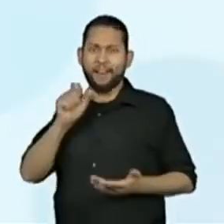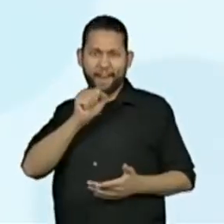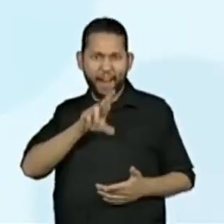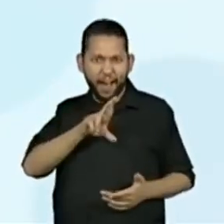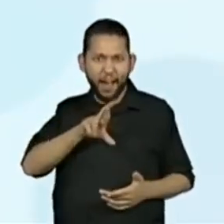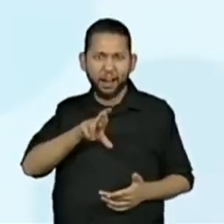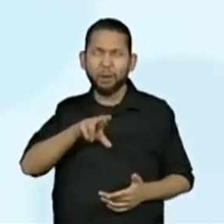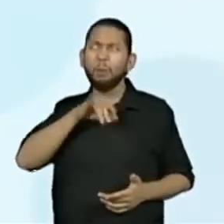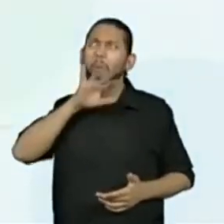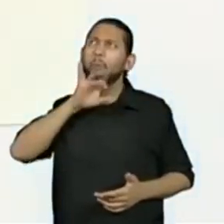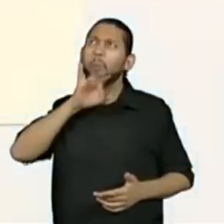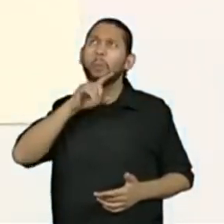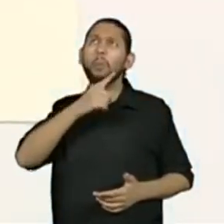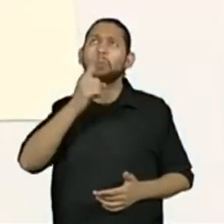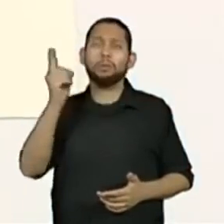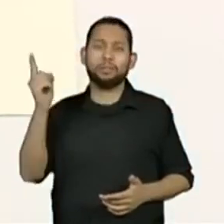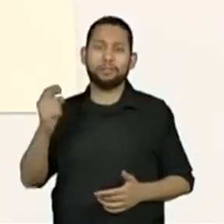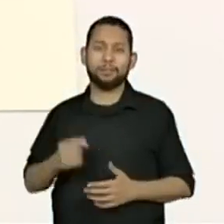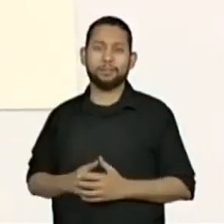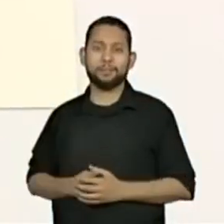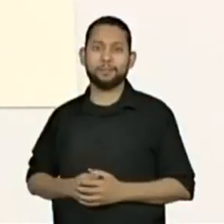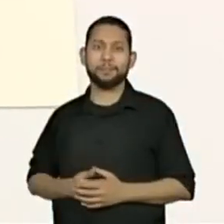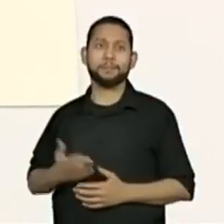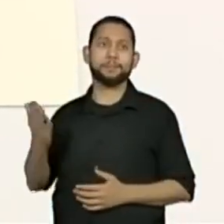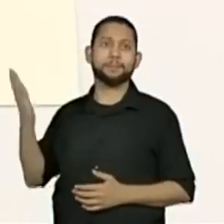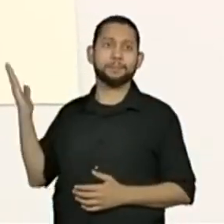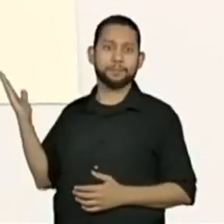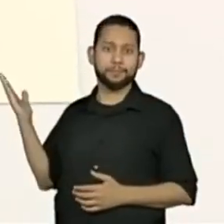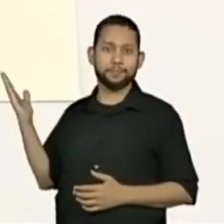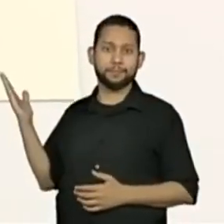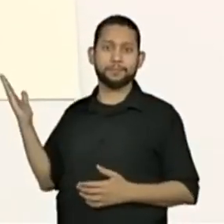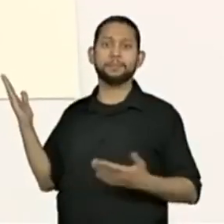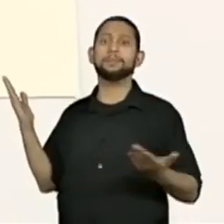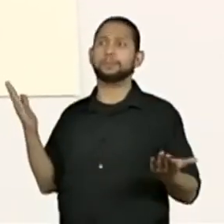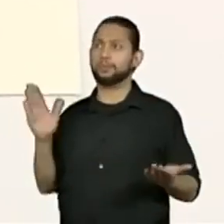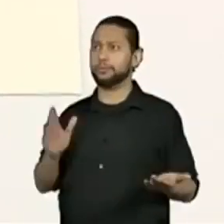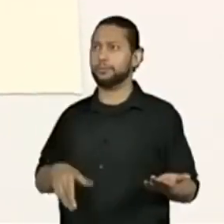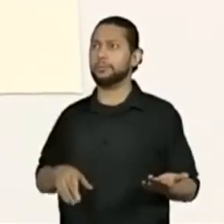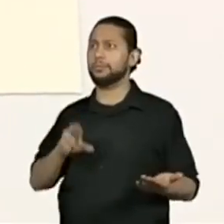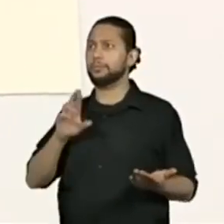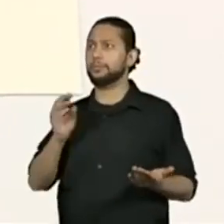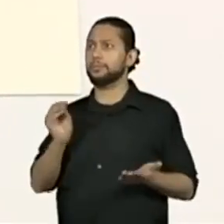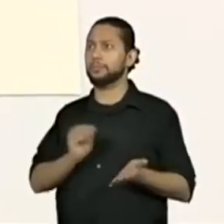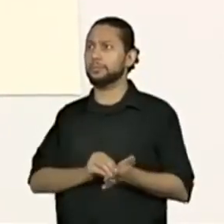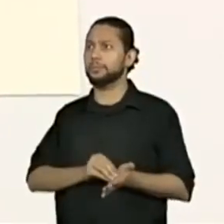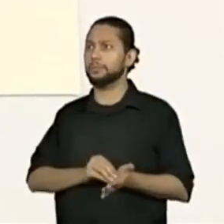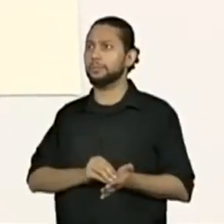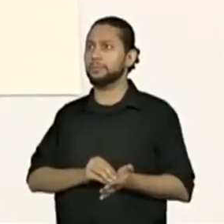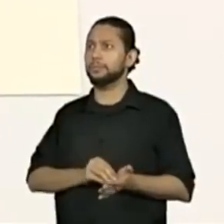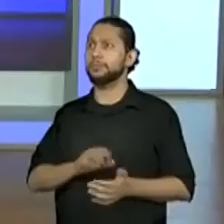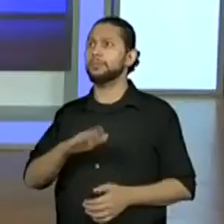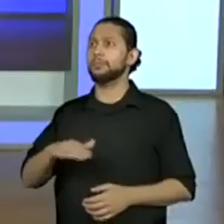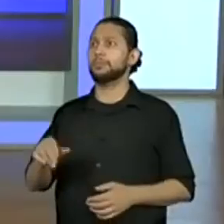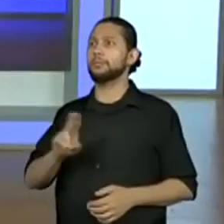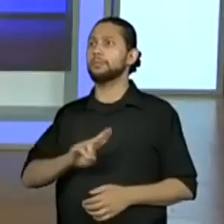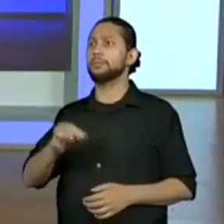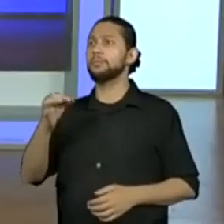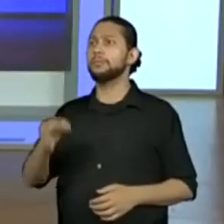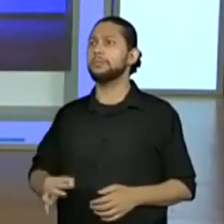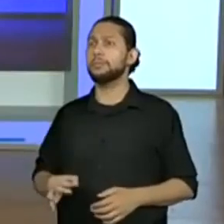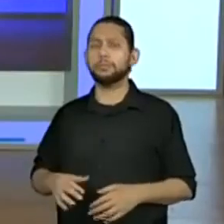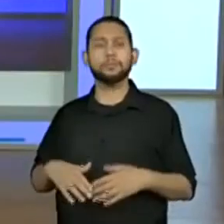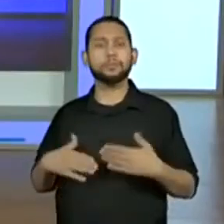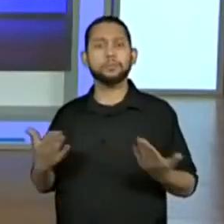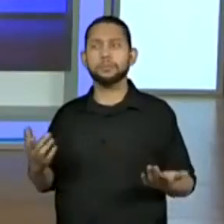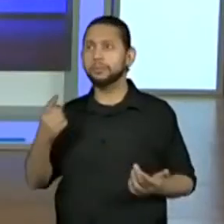principal problema, a professora Juliana, o professor Leandro, já colocaram aí. Quais são os nomes dos alunos que estão respondendo?